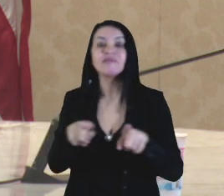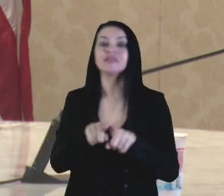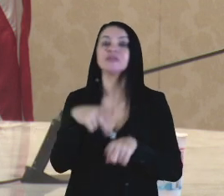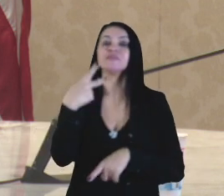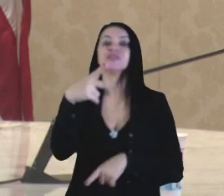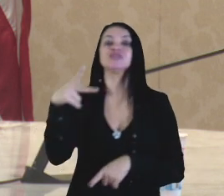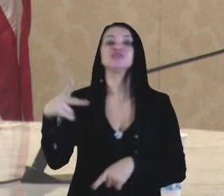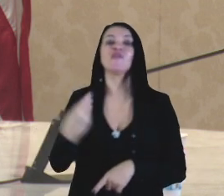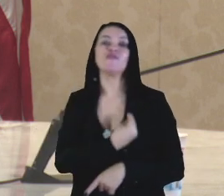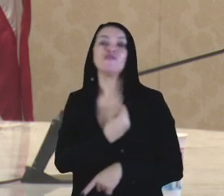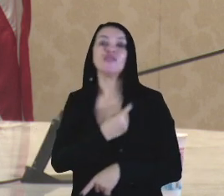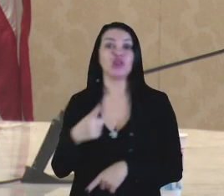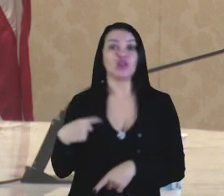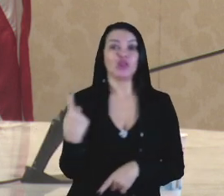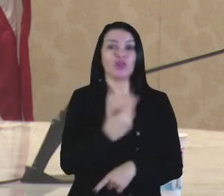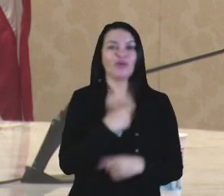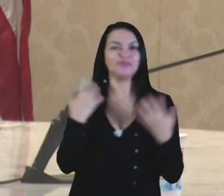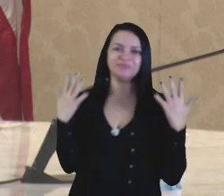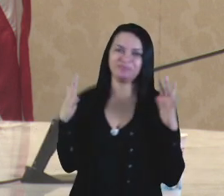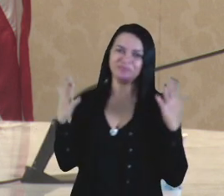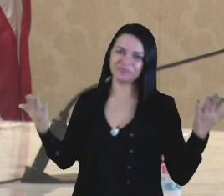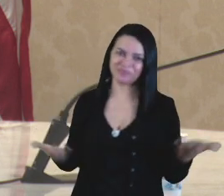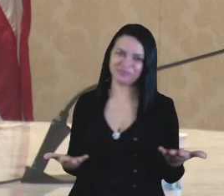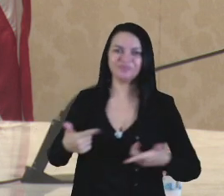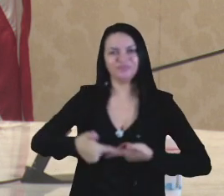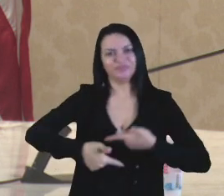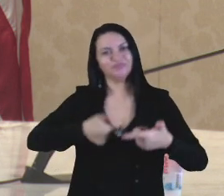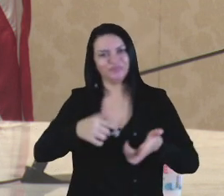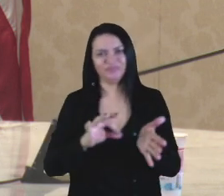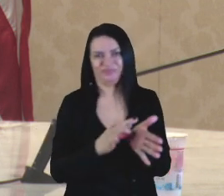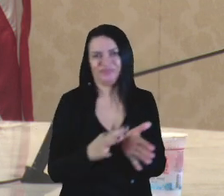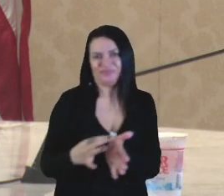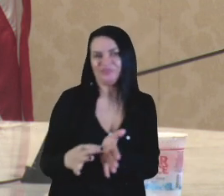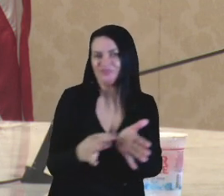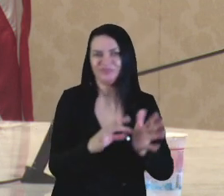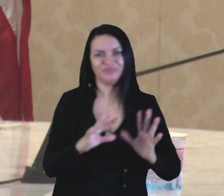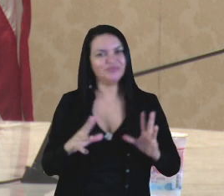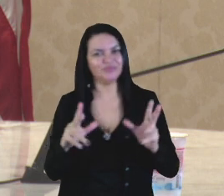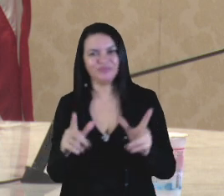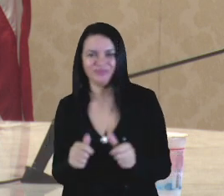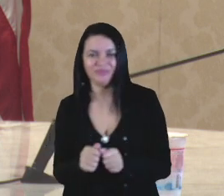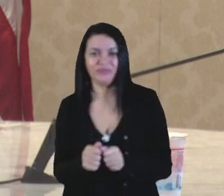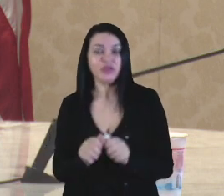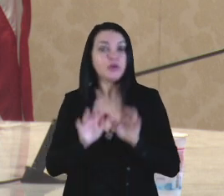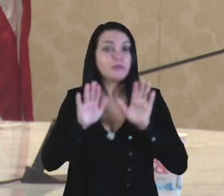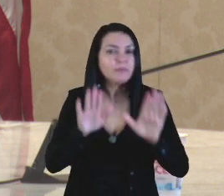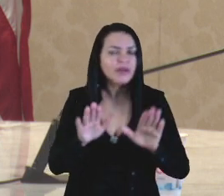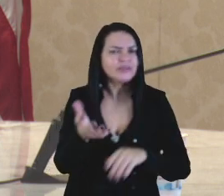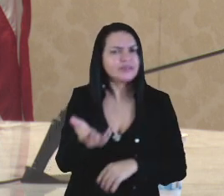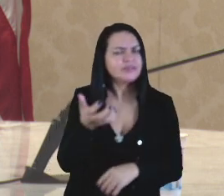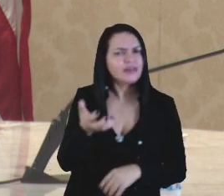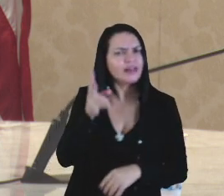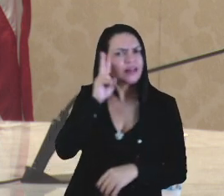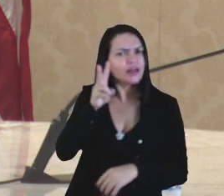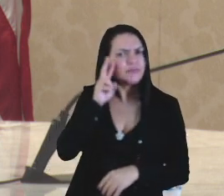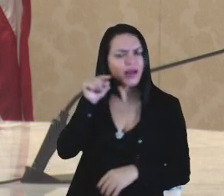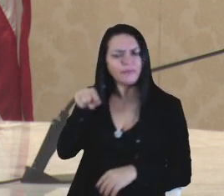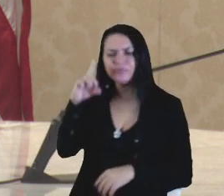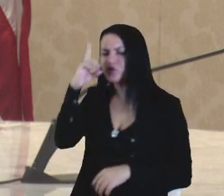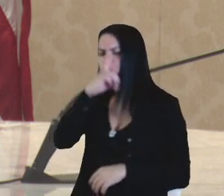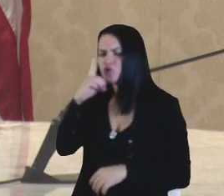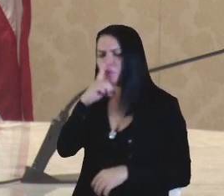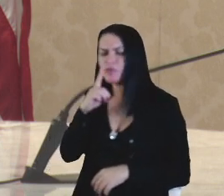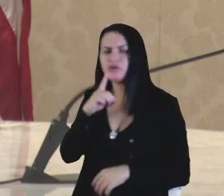que nós estamos aqui celebrando. Mas quero lembrar que entre o Domingo de Ramos e entre o Domingo